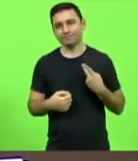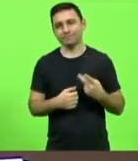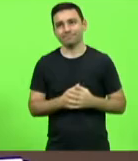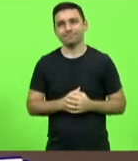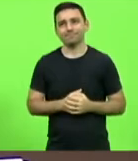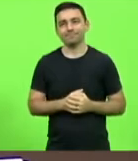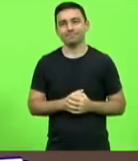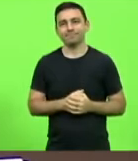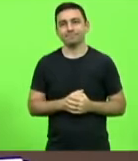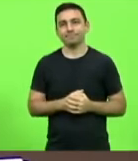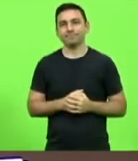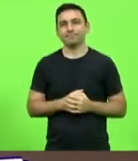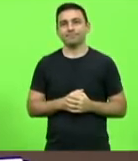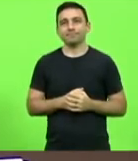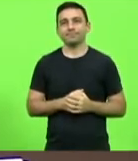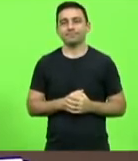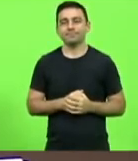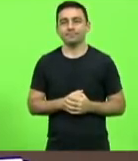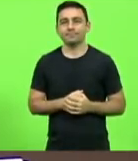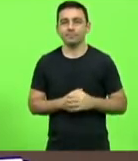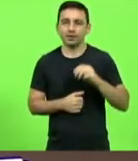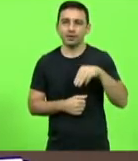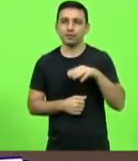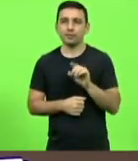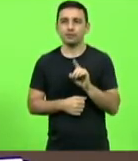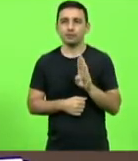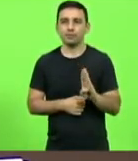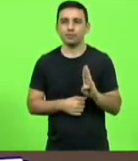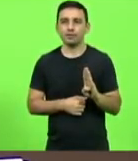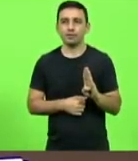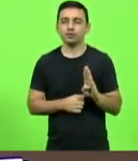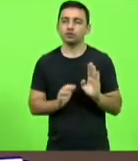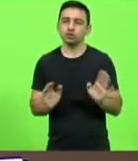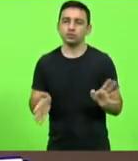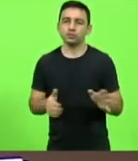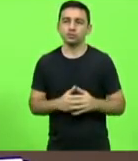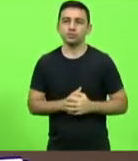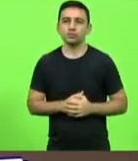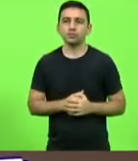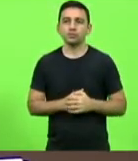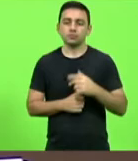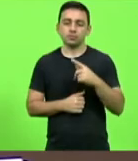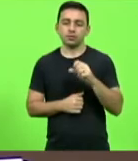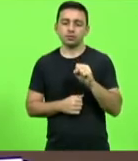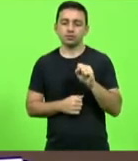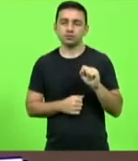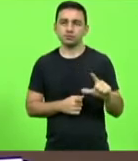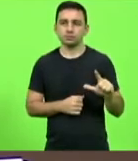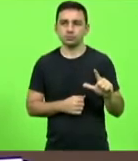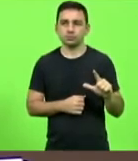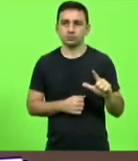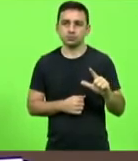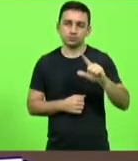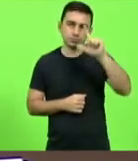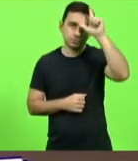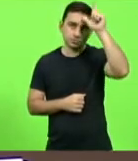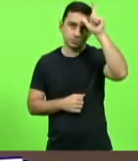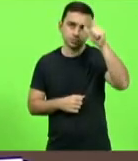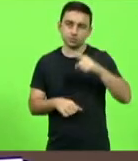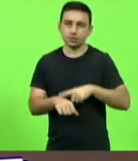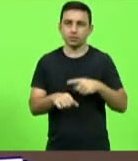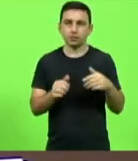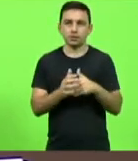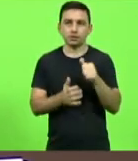com a palavra o MDB já falou agora o PSL deputado Sargento Lima tem um tempo de até